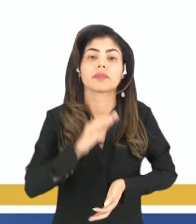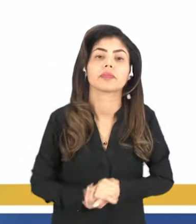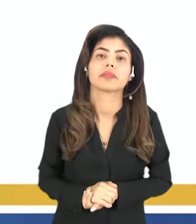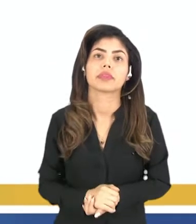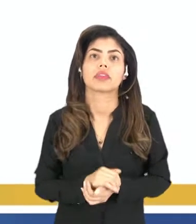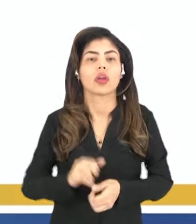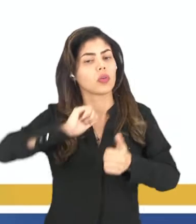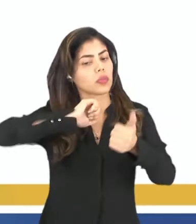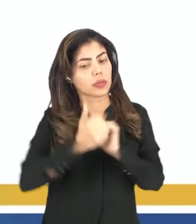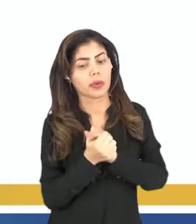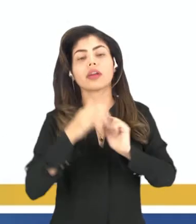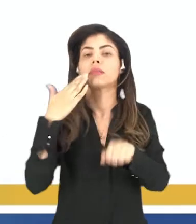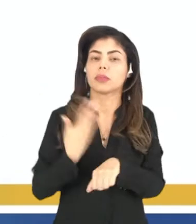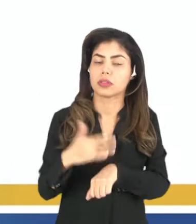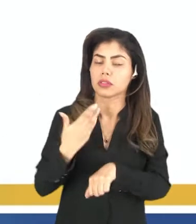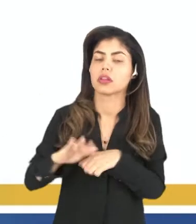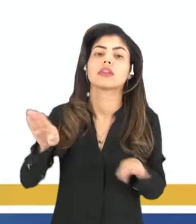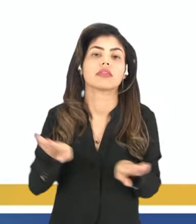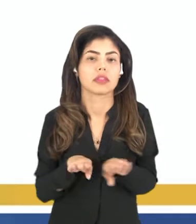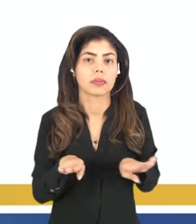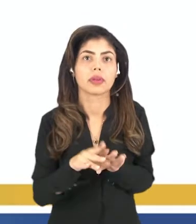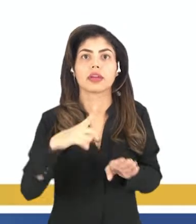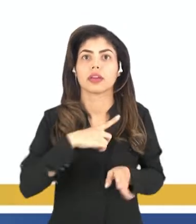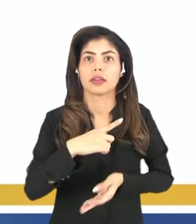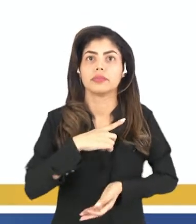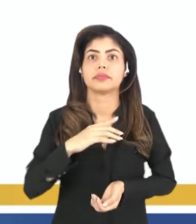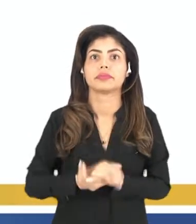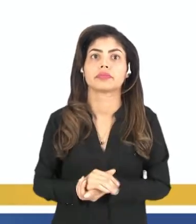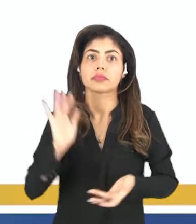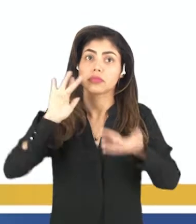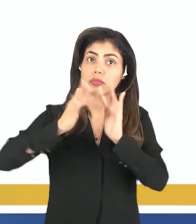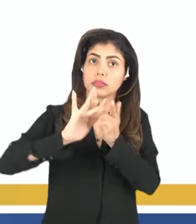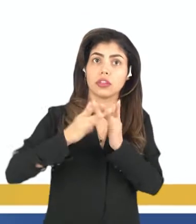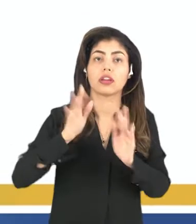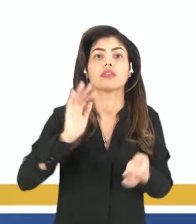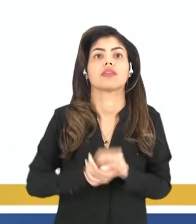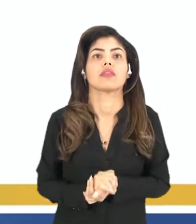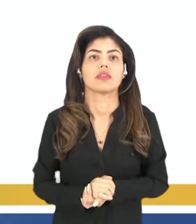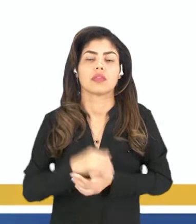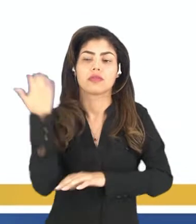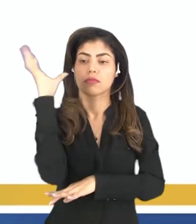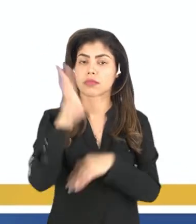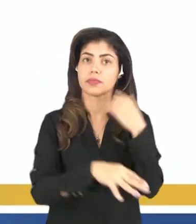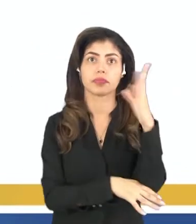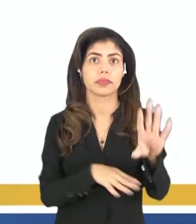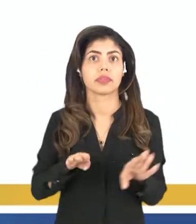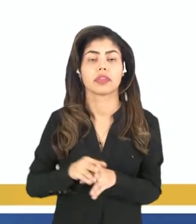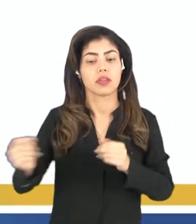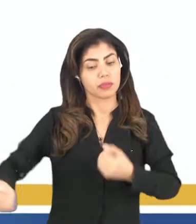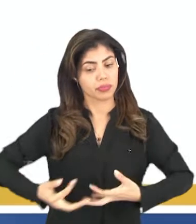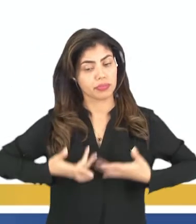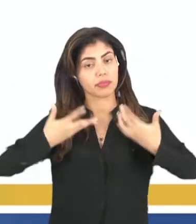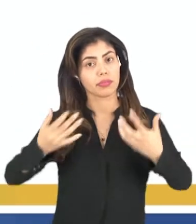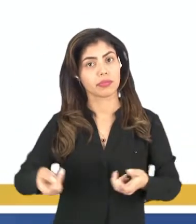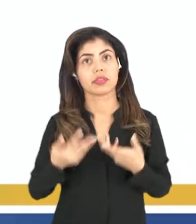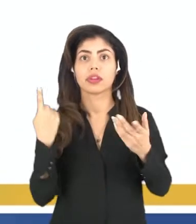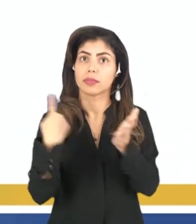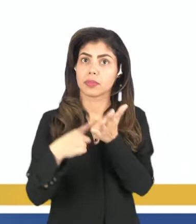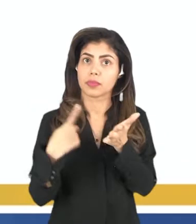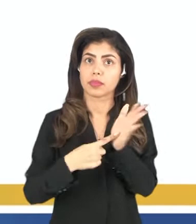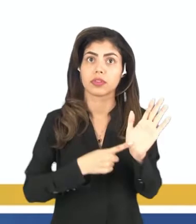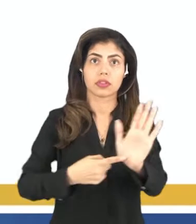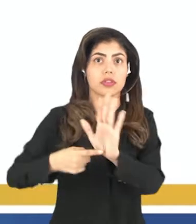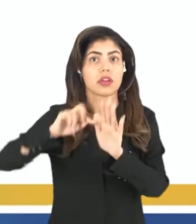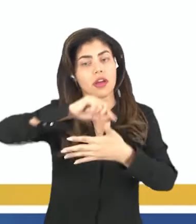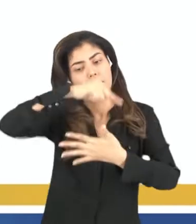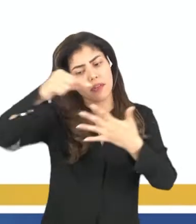os esportes praticados ao ar livre e em contato com a natureza são mais estimulantes e também proporcionam